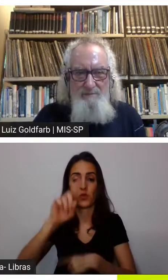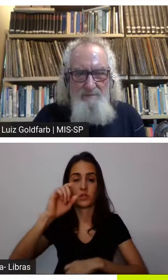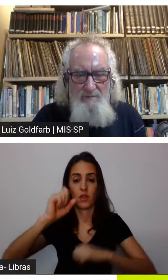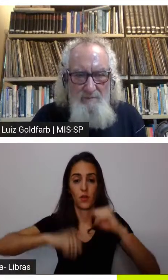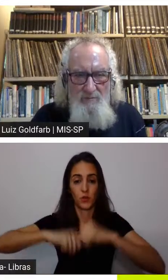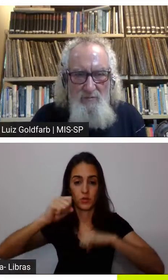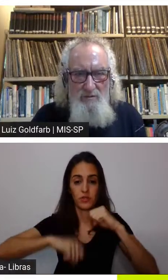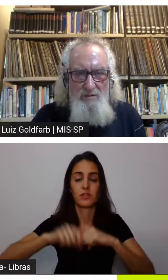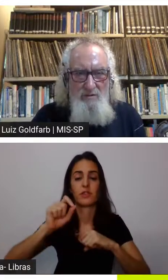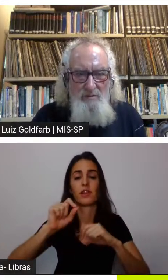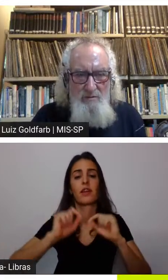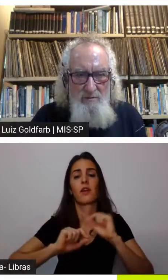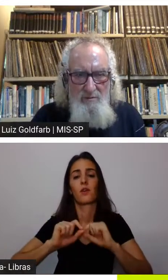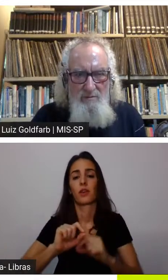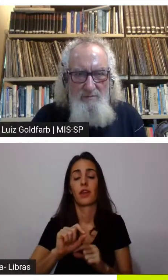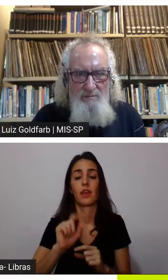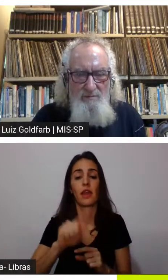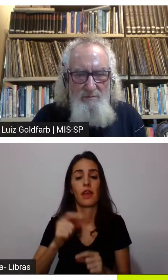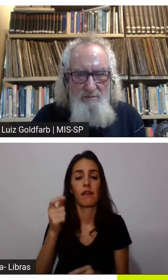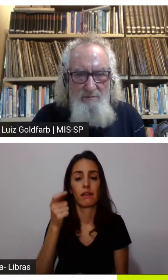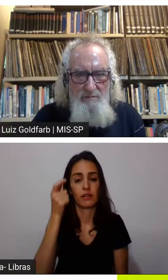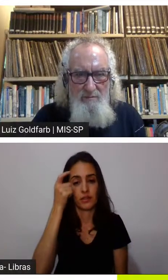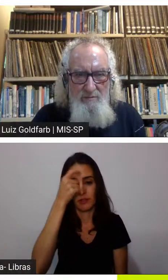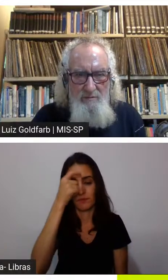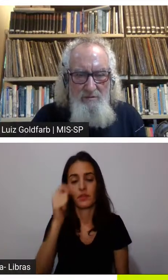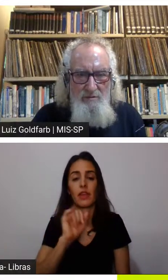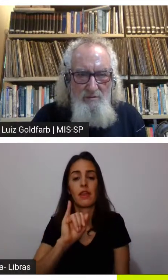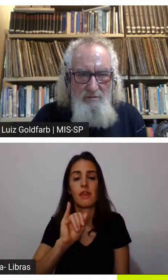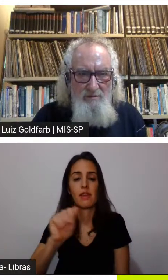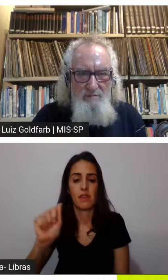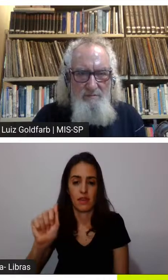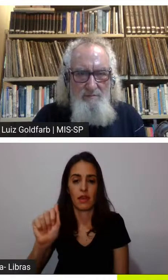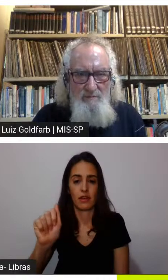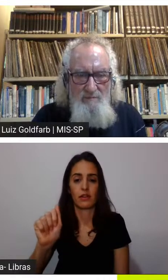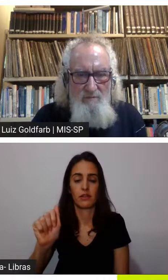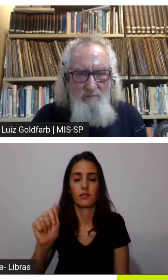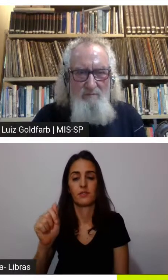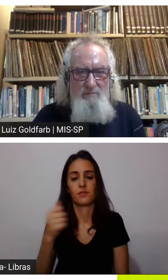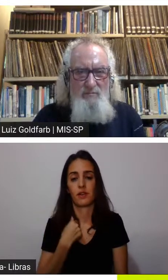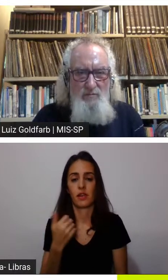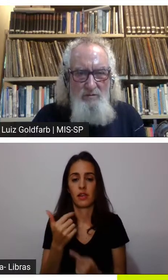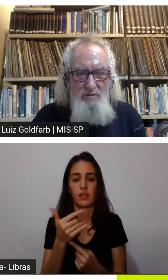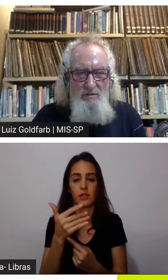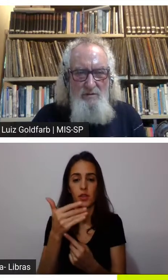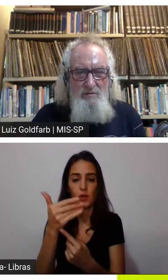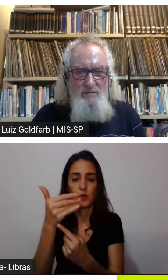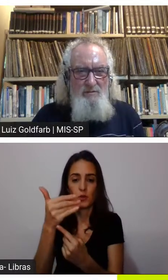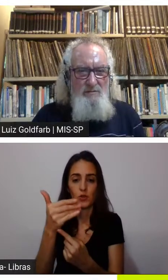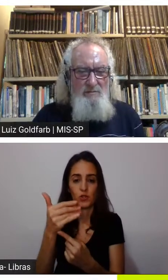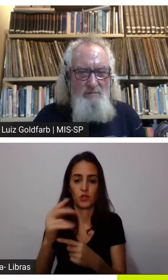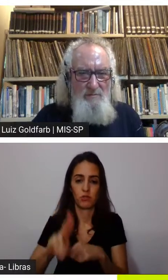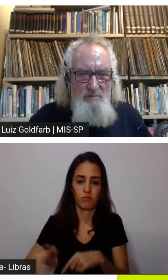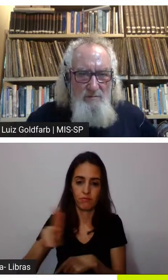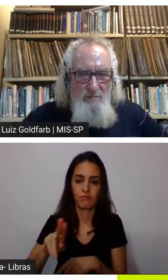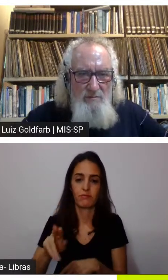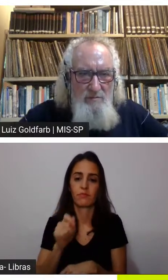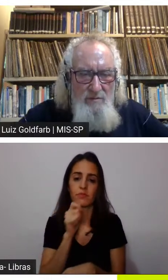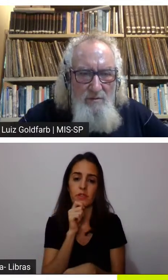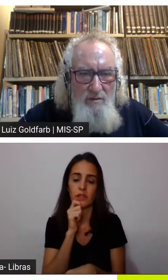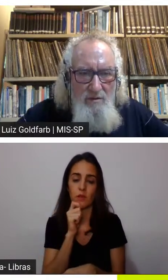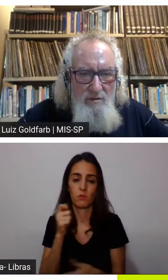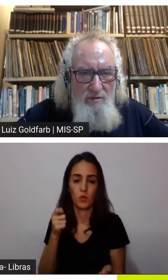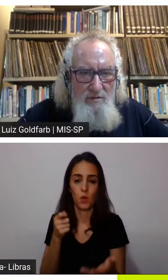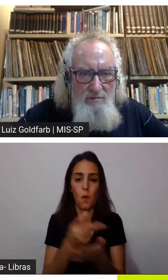artificial vem com os dados vem com a automatização grande de processos então por exemplo você compra um livro na Amazon